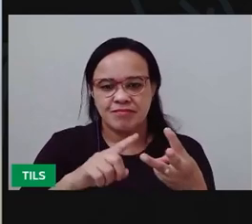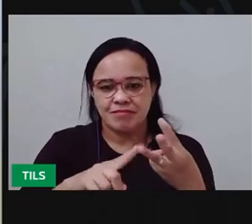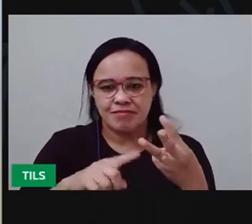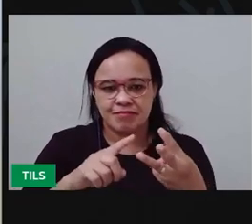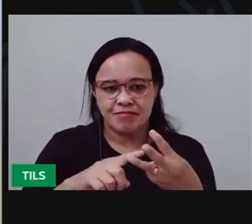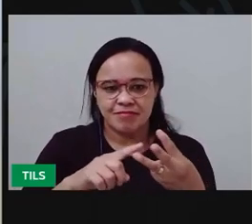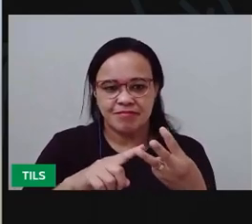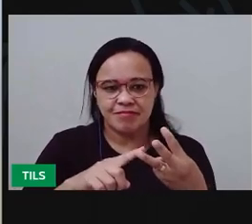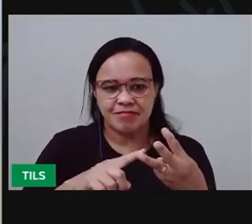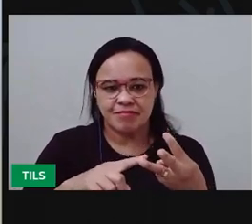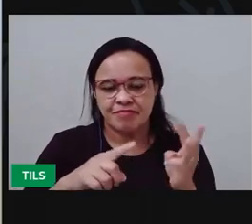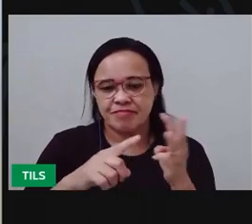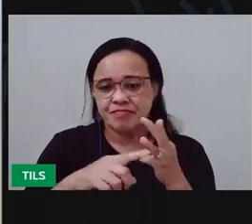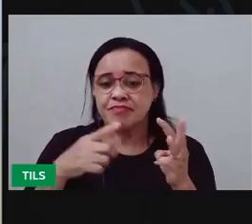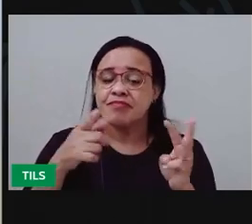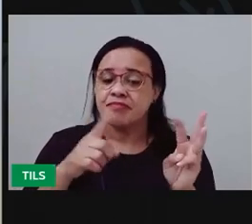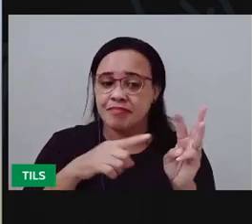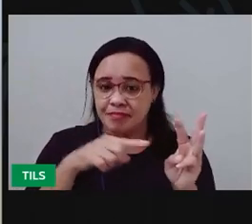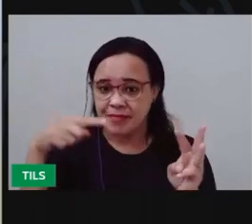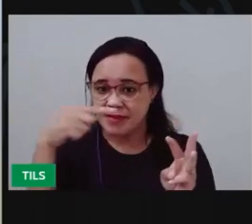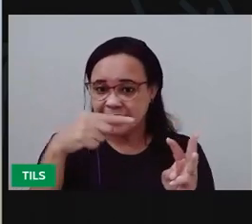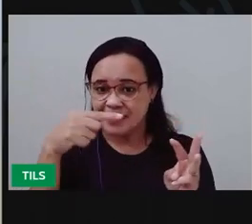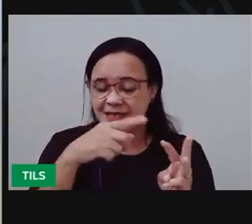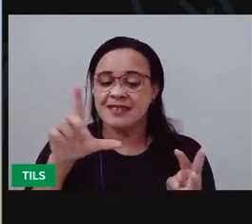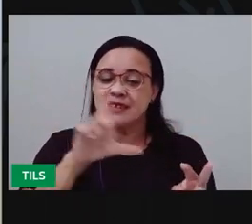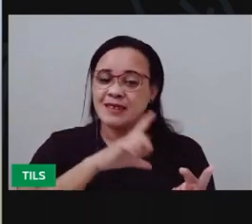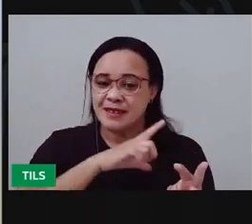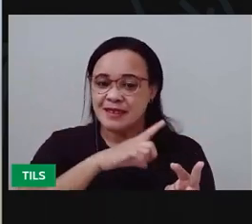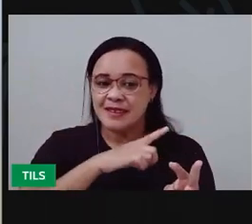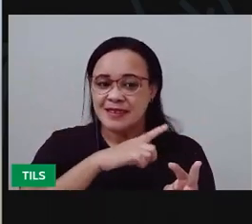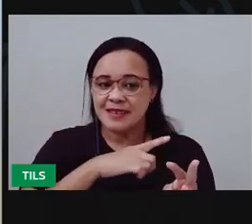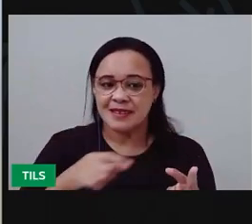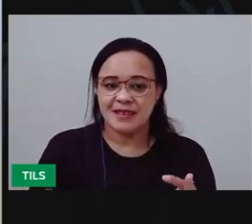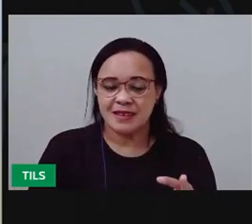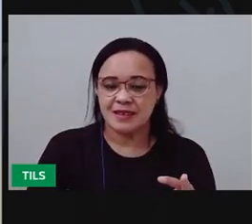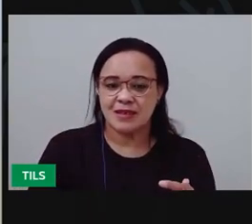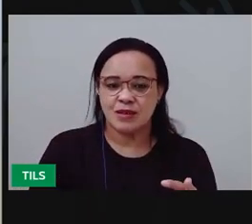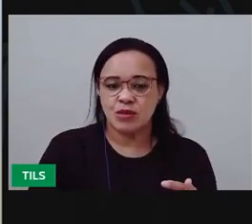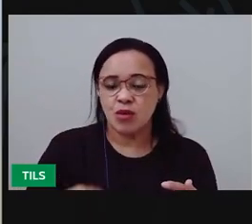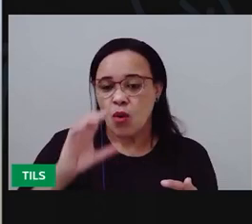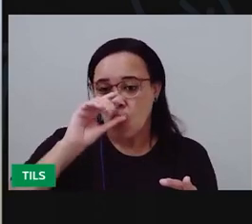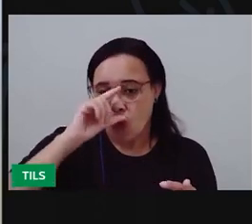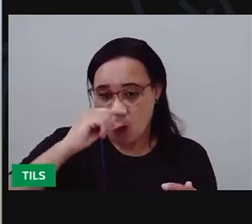Tem essa outra literatura, o lobo e o cordeiro.